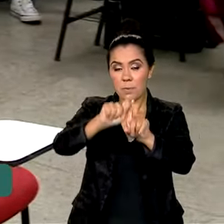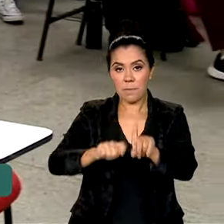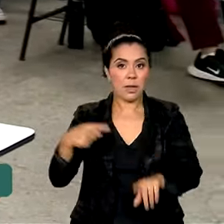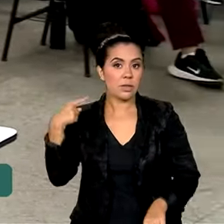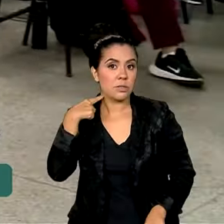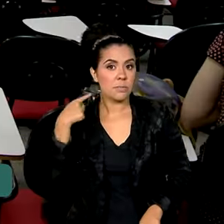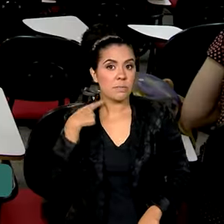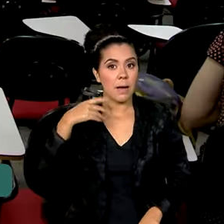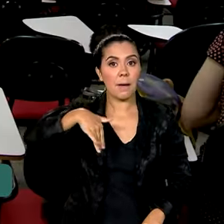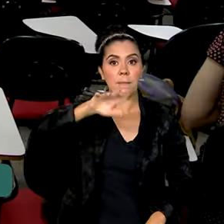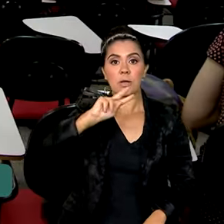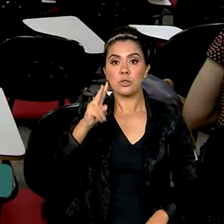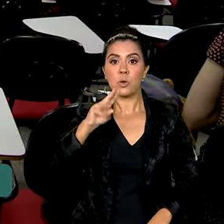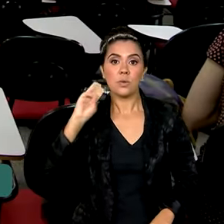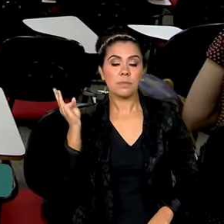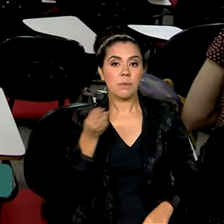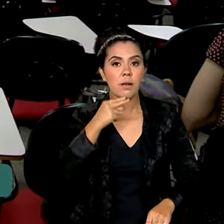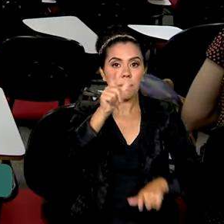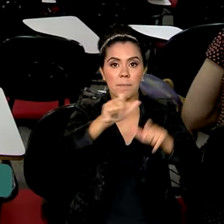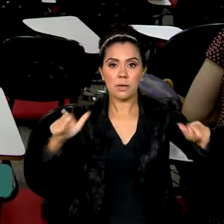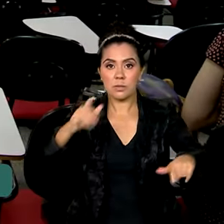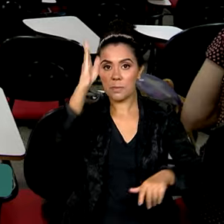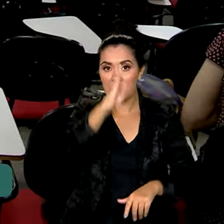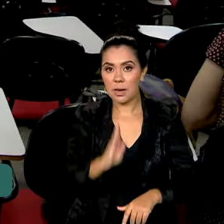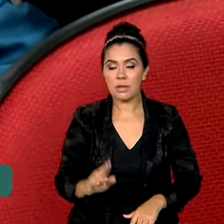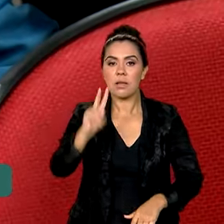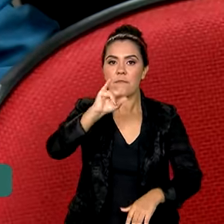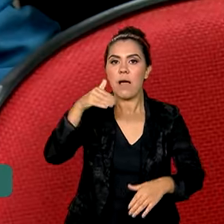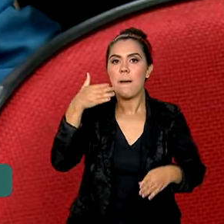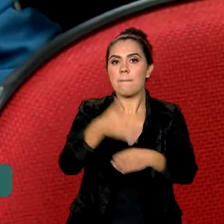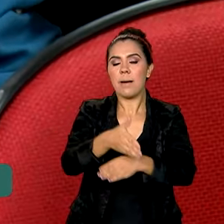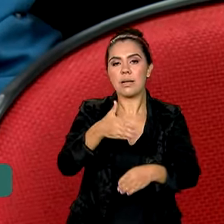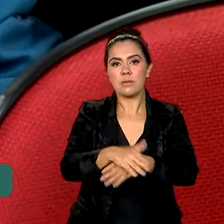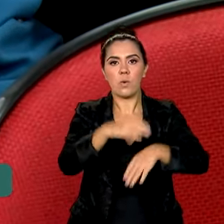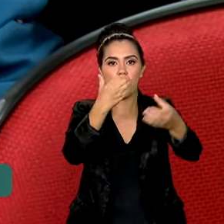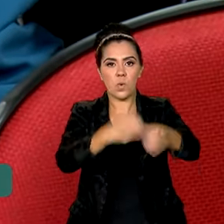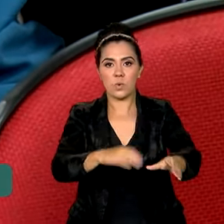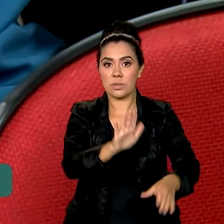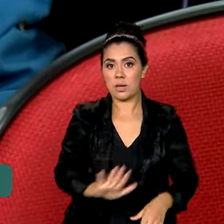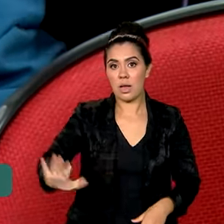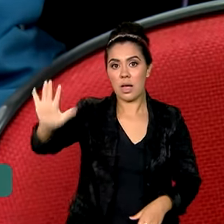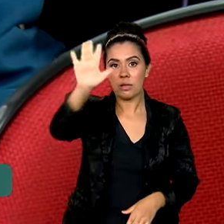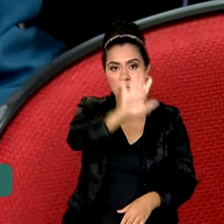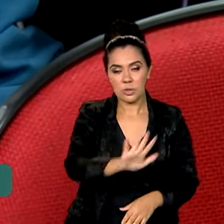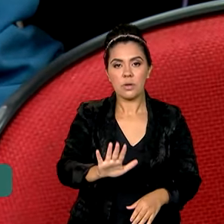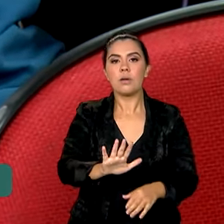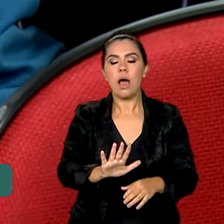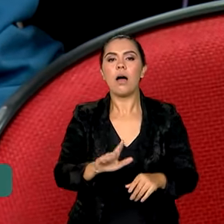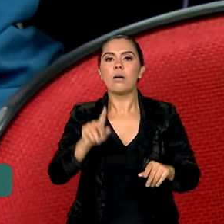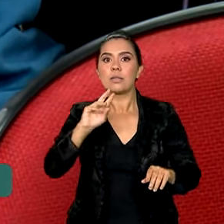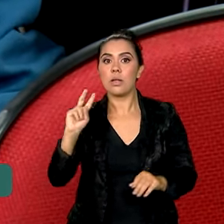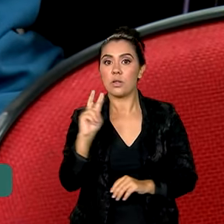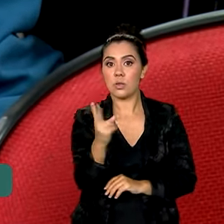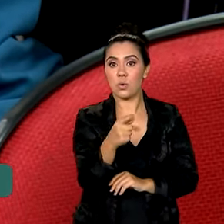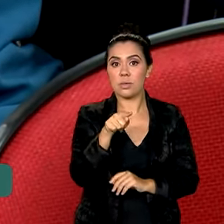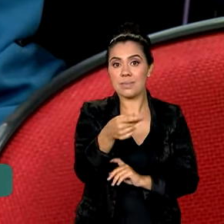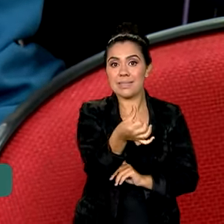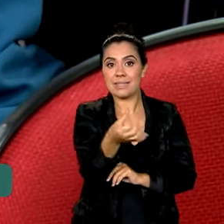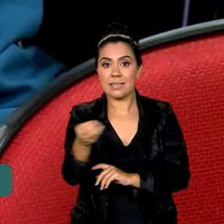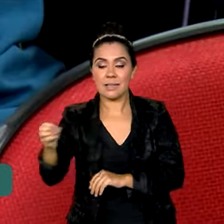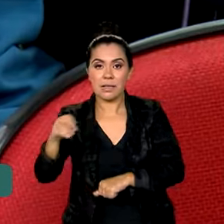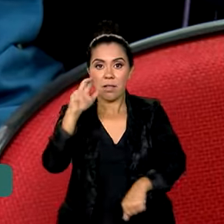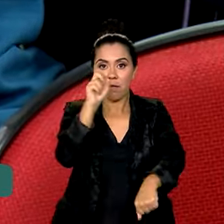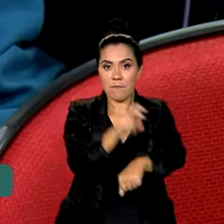milhões de brasileiros vão participar do concurso público nacional unificado. São 6.640 vagas no